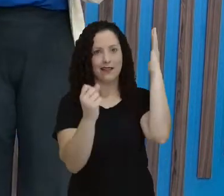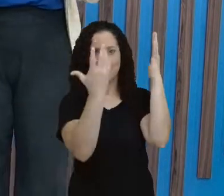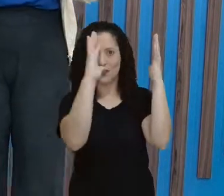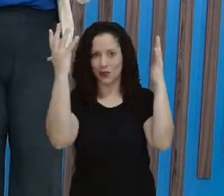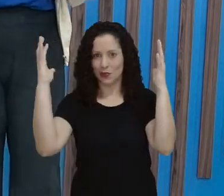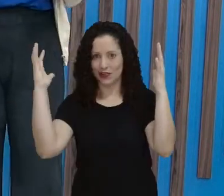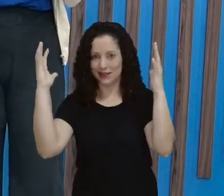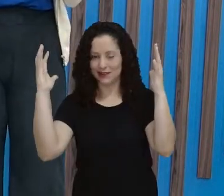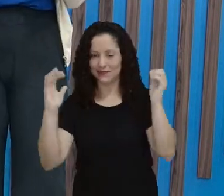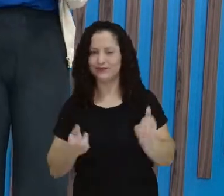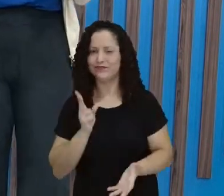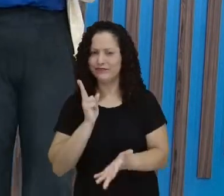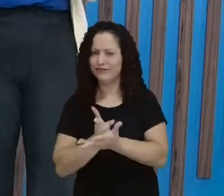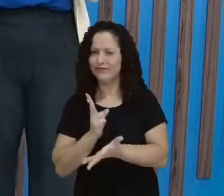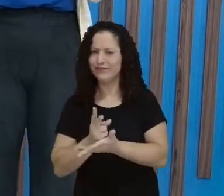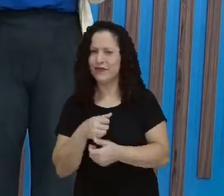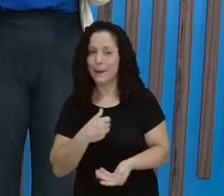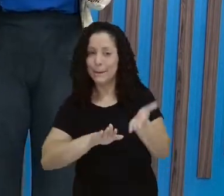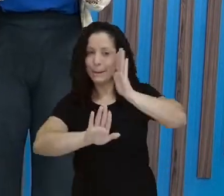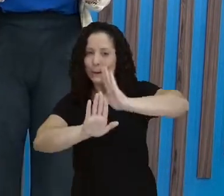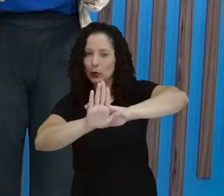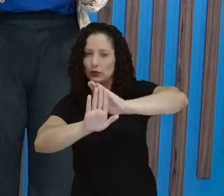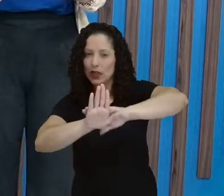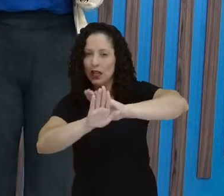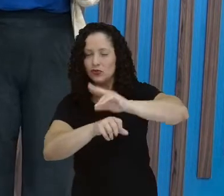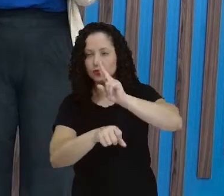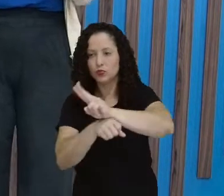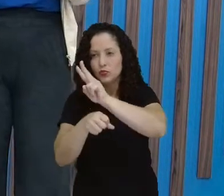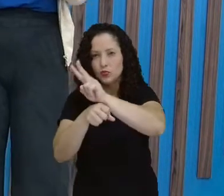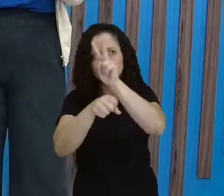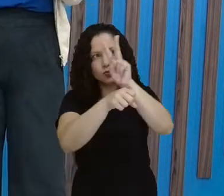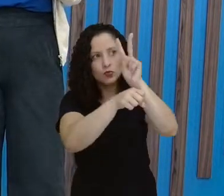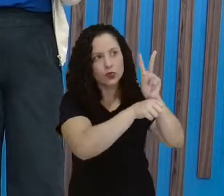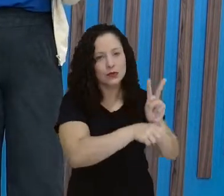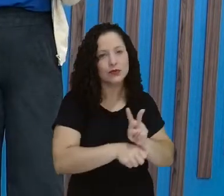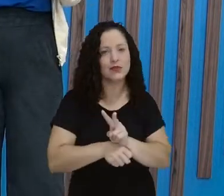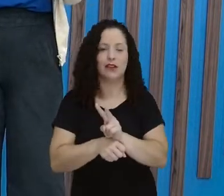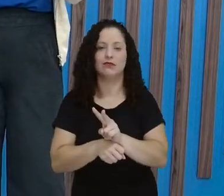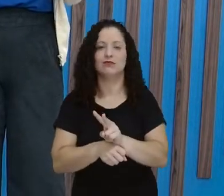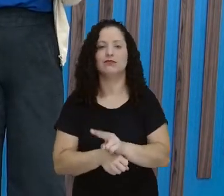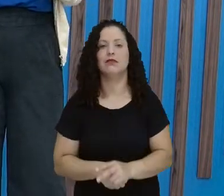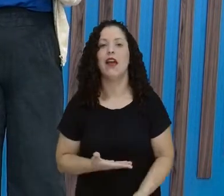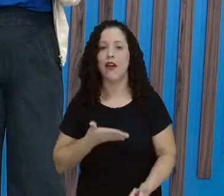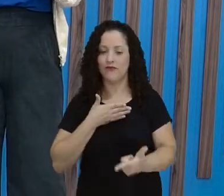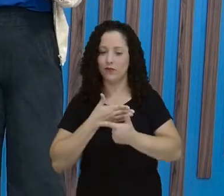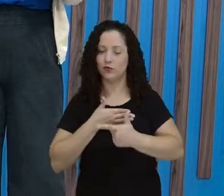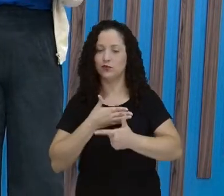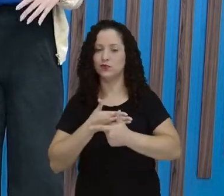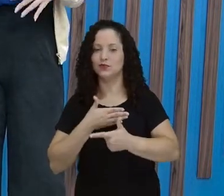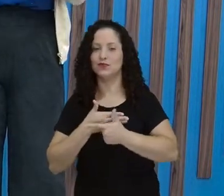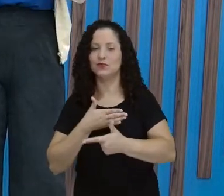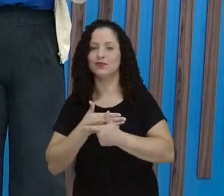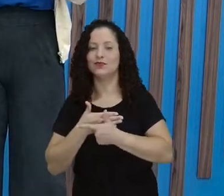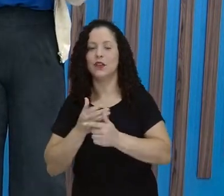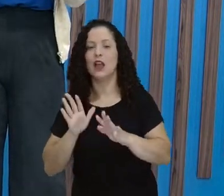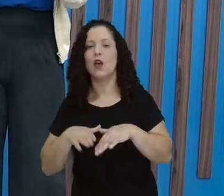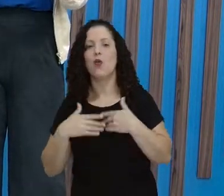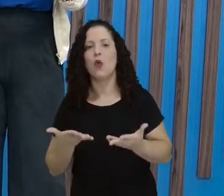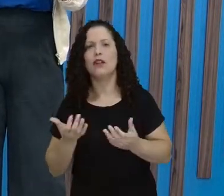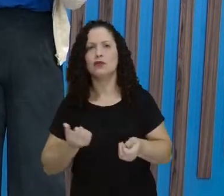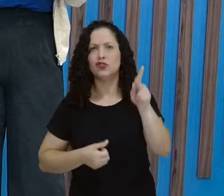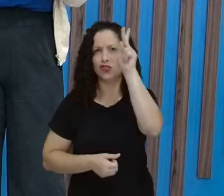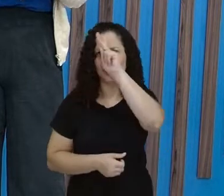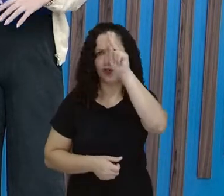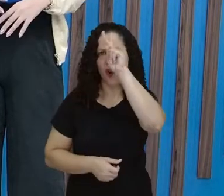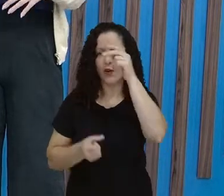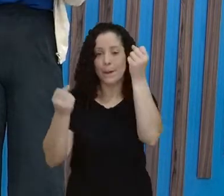todos os casos, eles estão ali pra proteger a natureza. Porque é o papel, como a gente viu aí, de quando eles contam essas